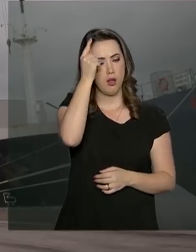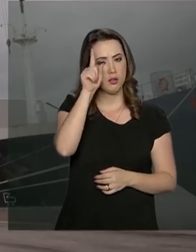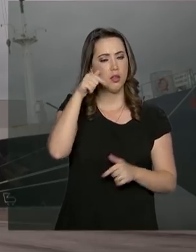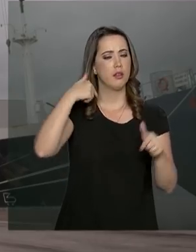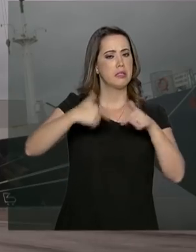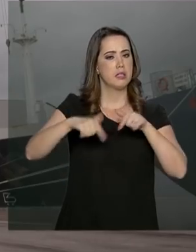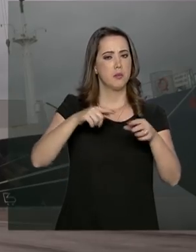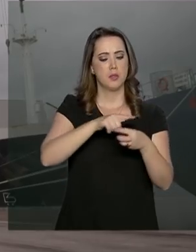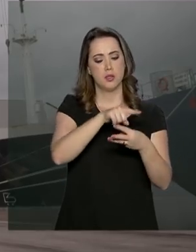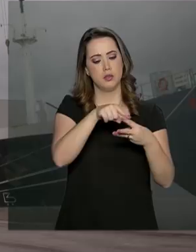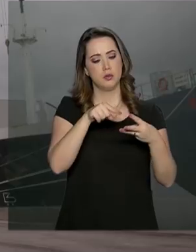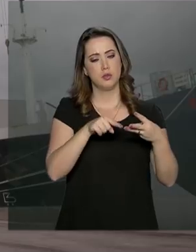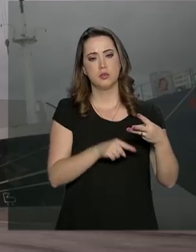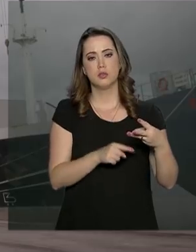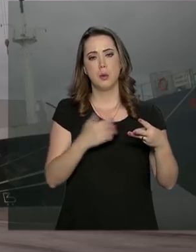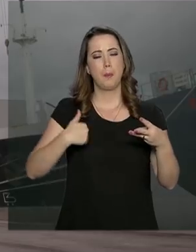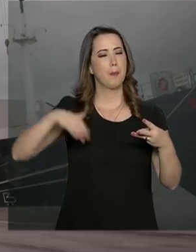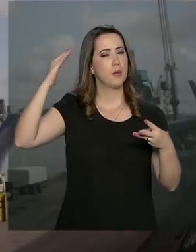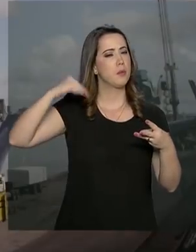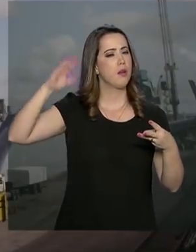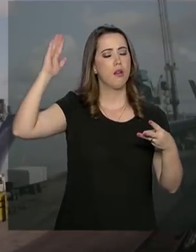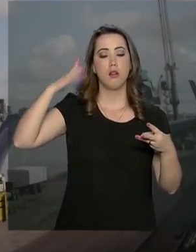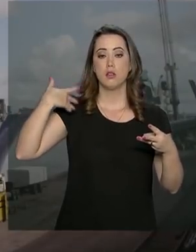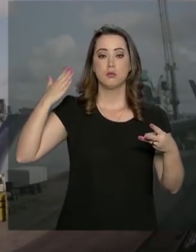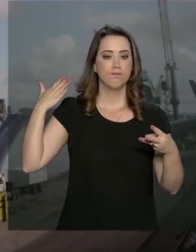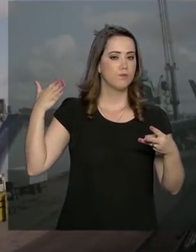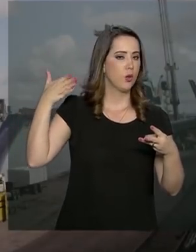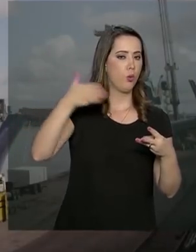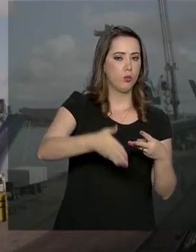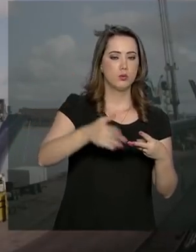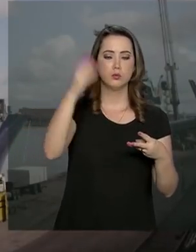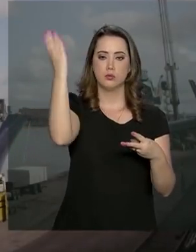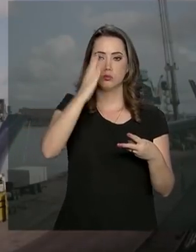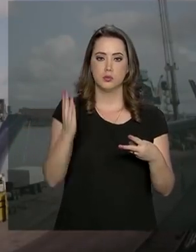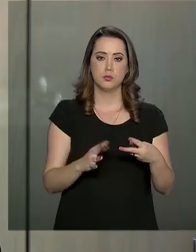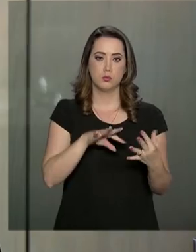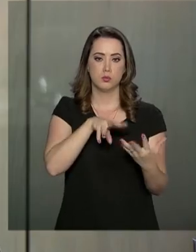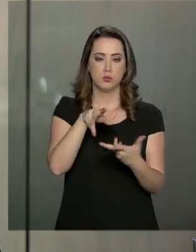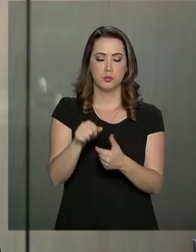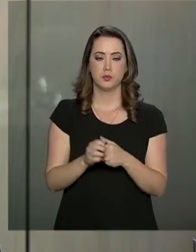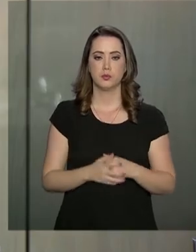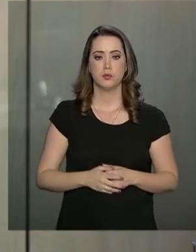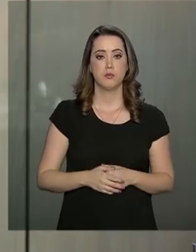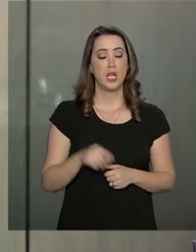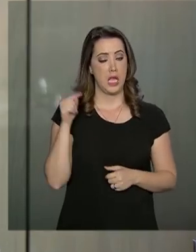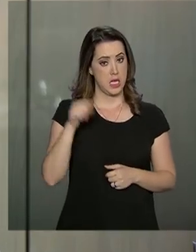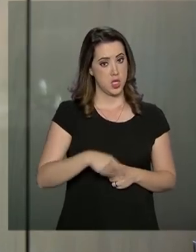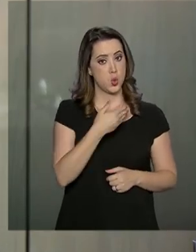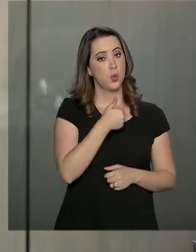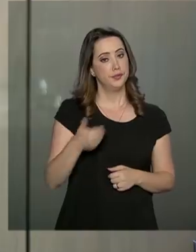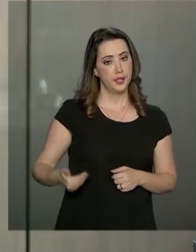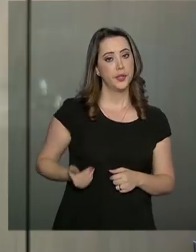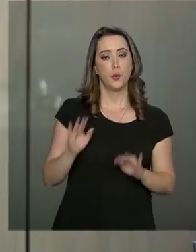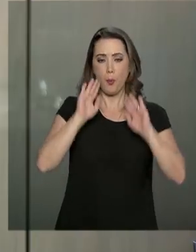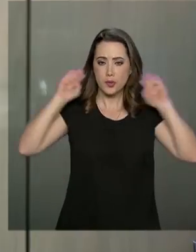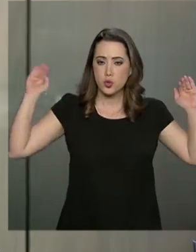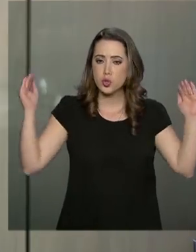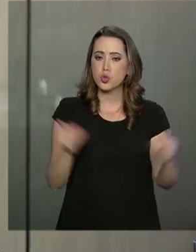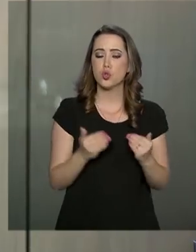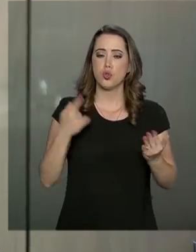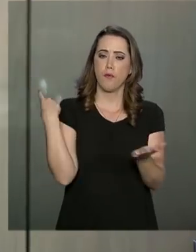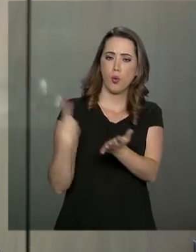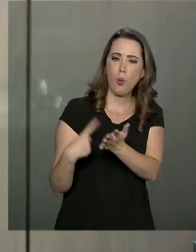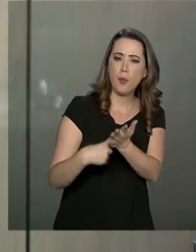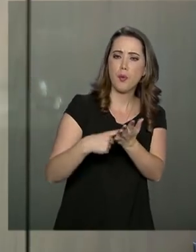atuar em três frentes para aumentar a inserção internacional do país. Esse governo vai focar em acordos comerciais de